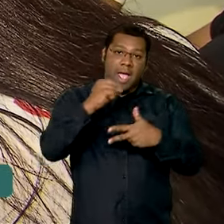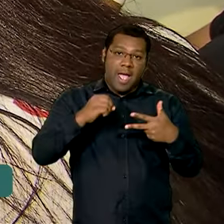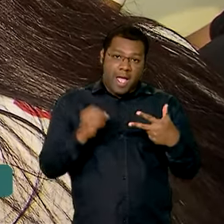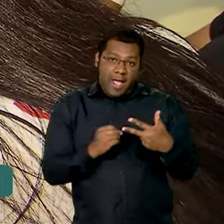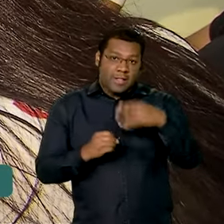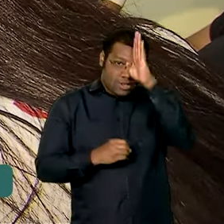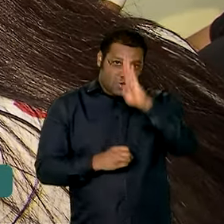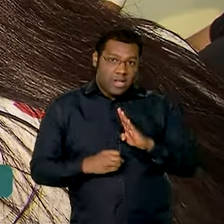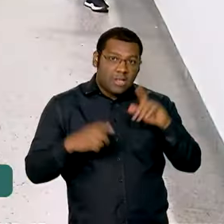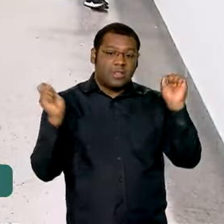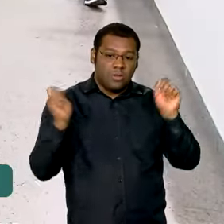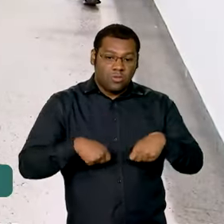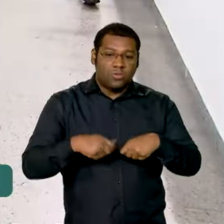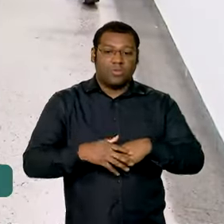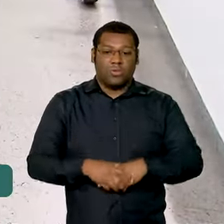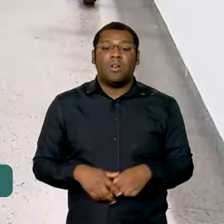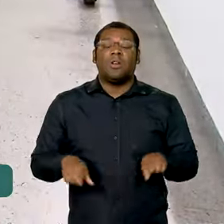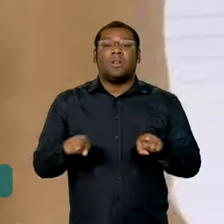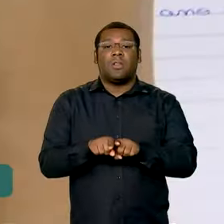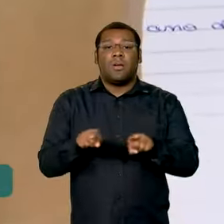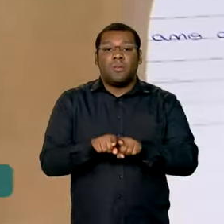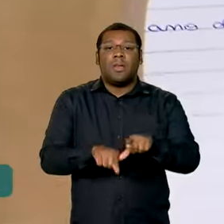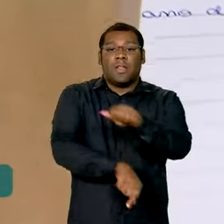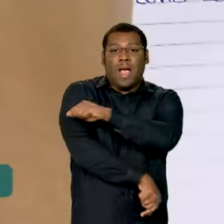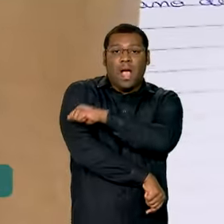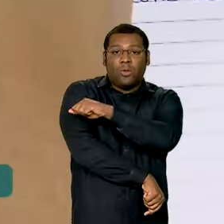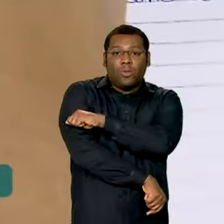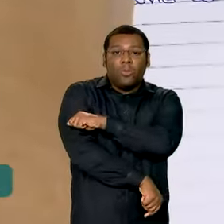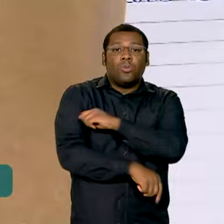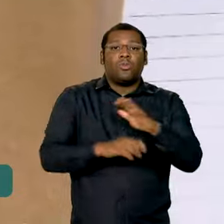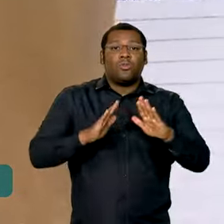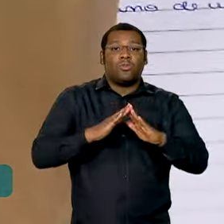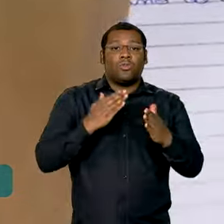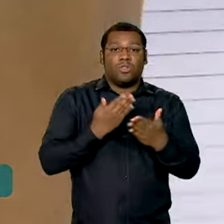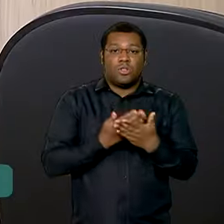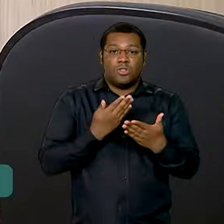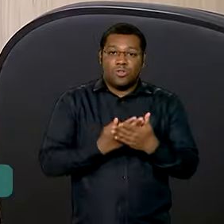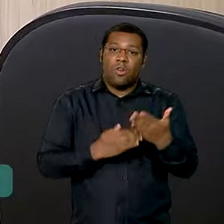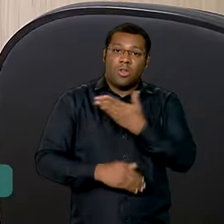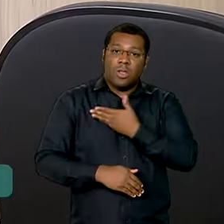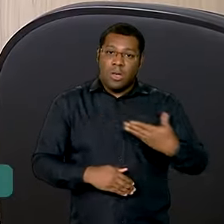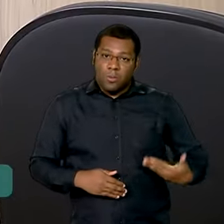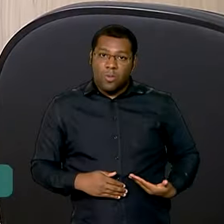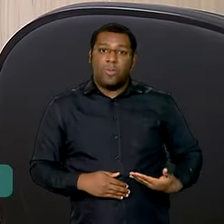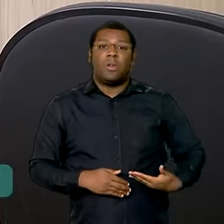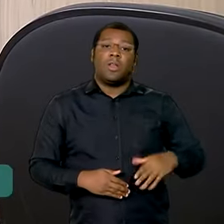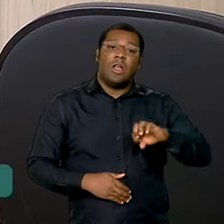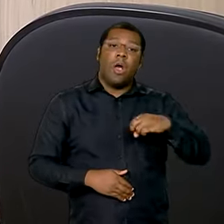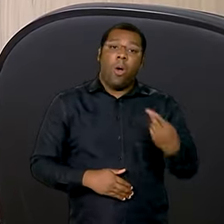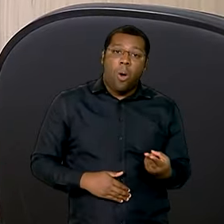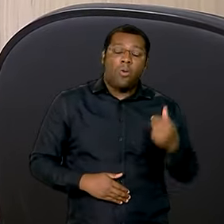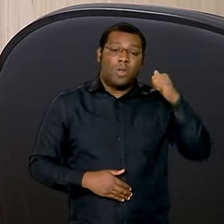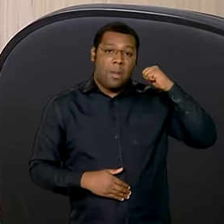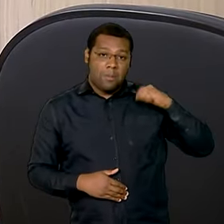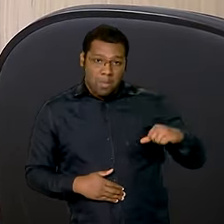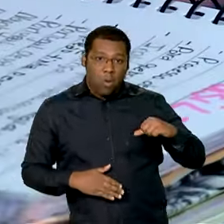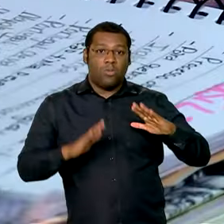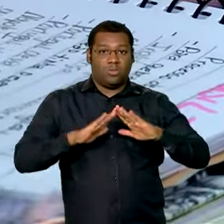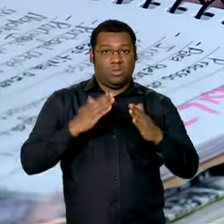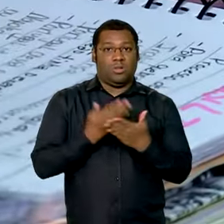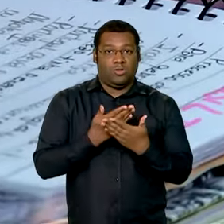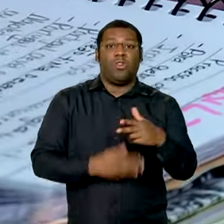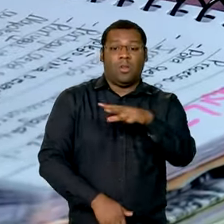os estudantes que cursaram todo o ensino médio em escola pública ou como bolsistas integrais em